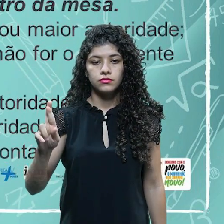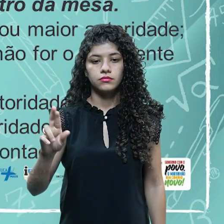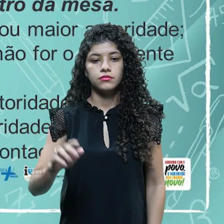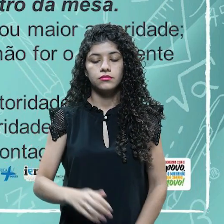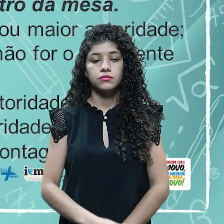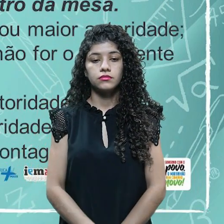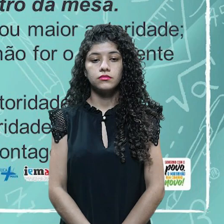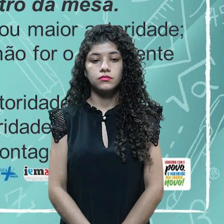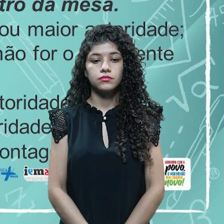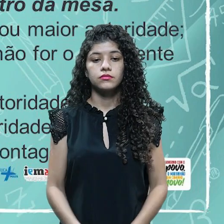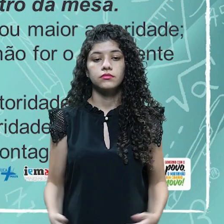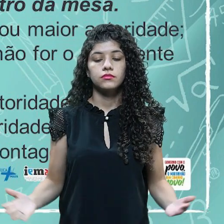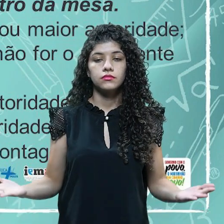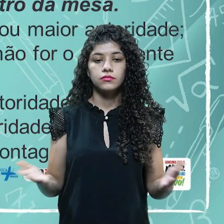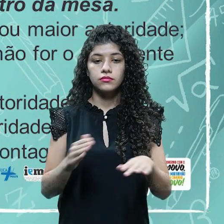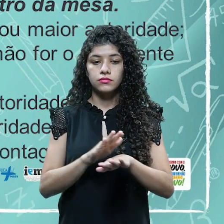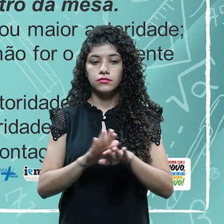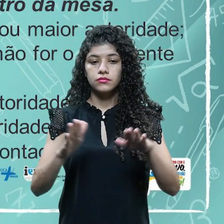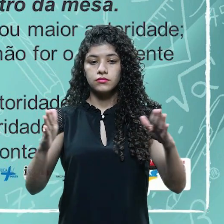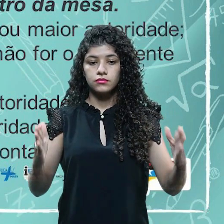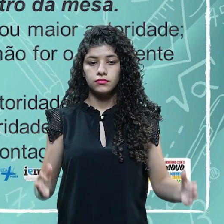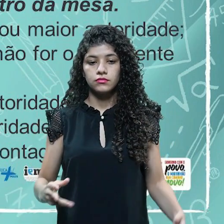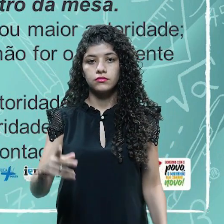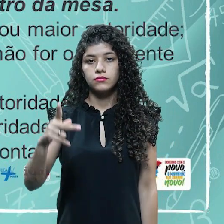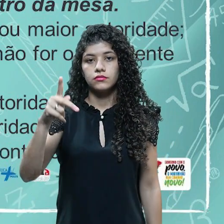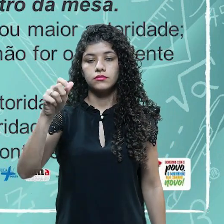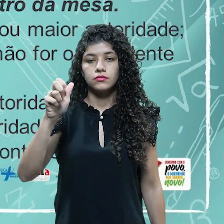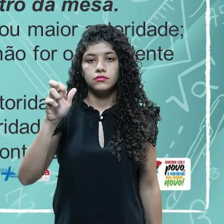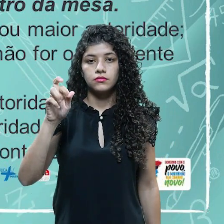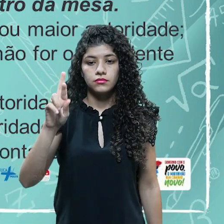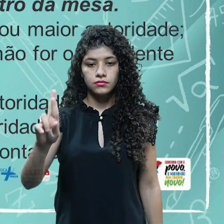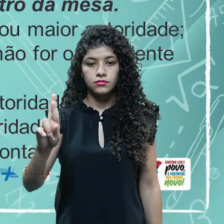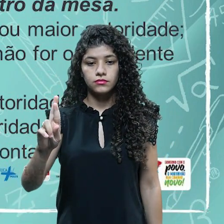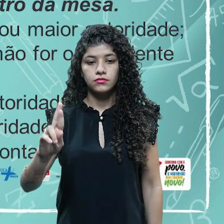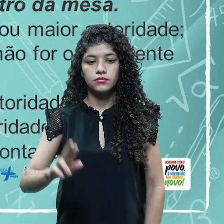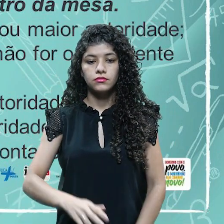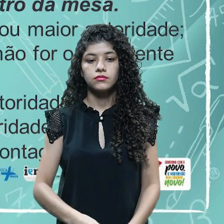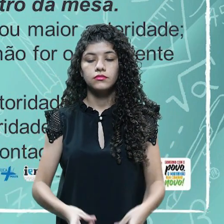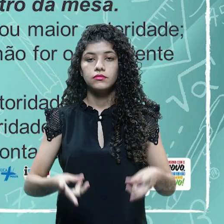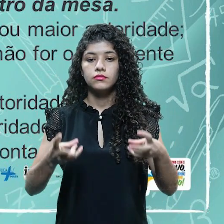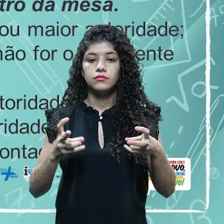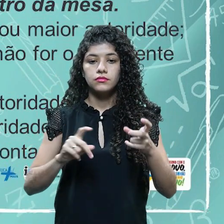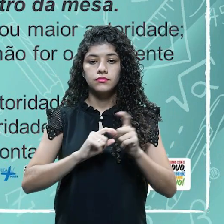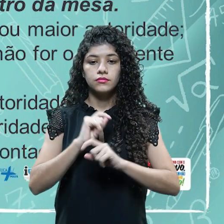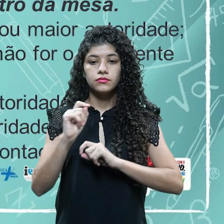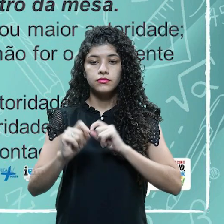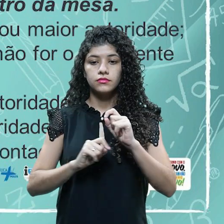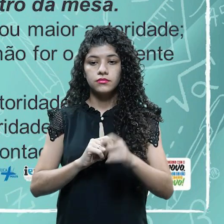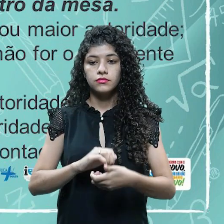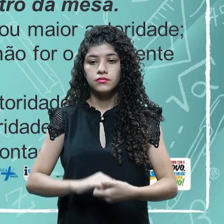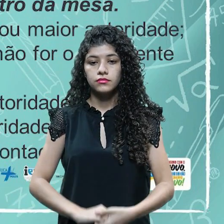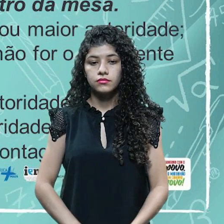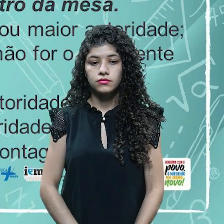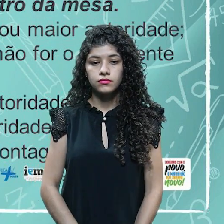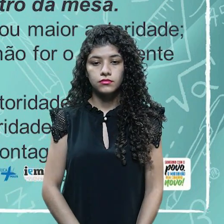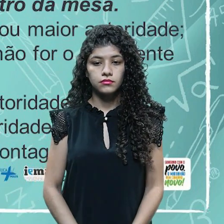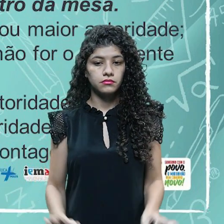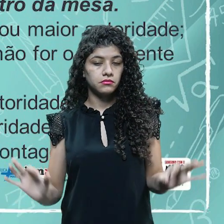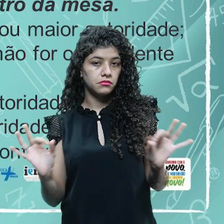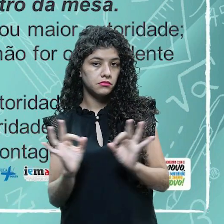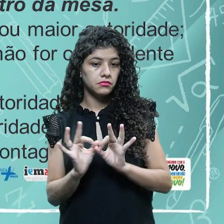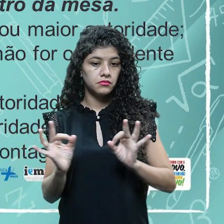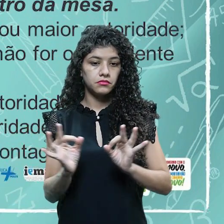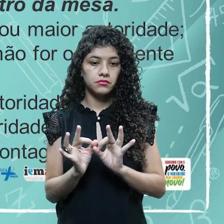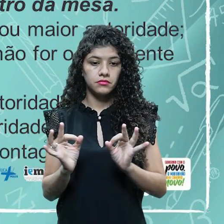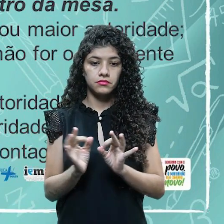a mesa pá, vamos observar aqui, né. mesa pá, a gente vê que ninguém fica no centro da mesa, né.